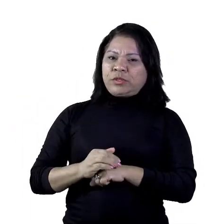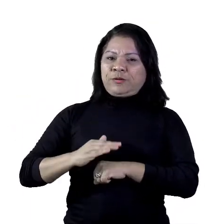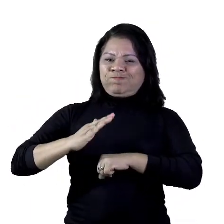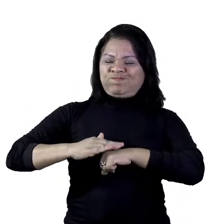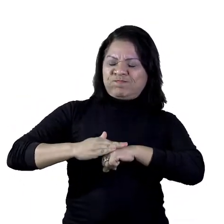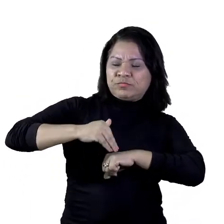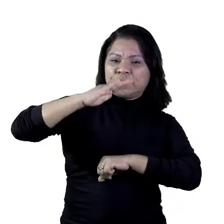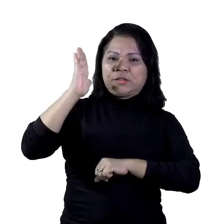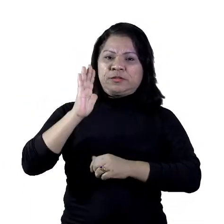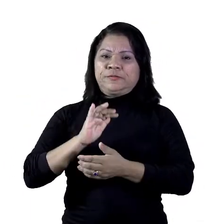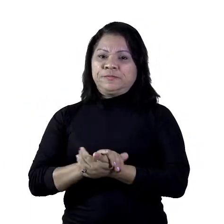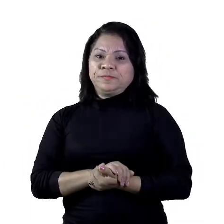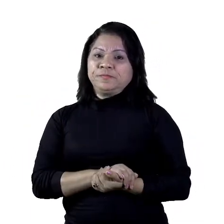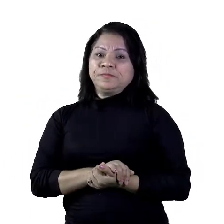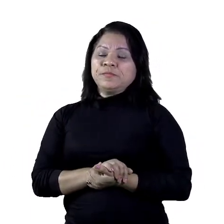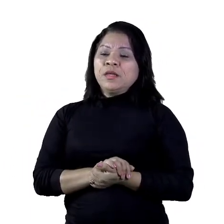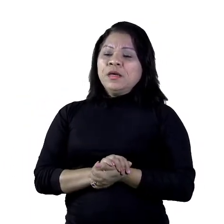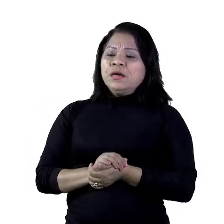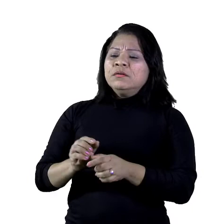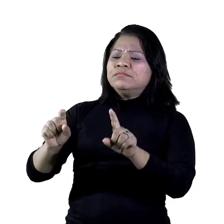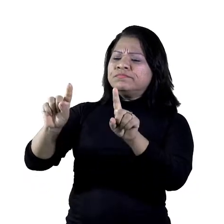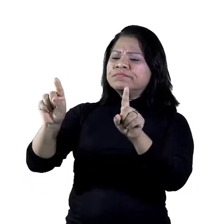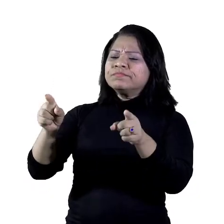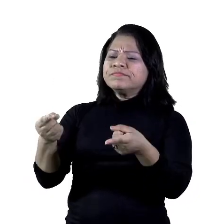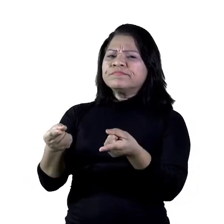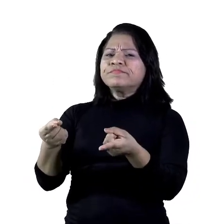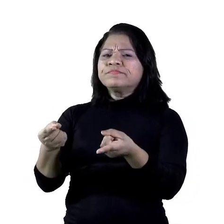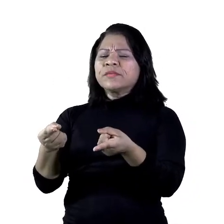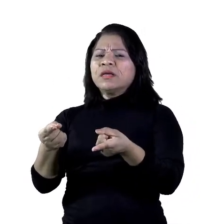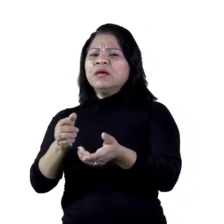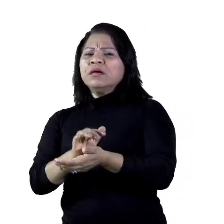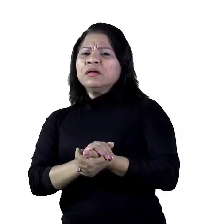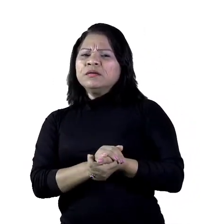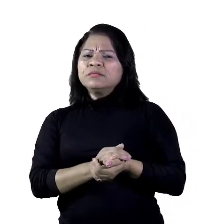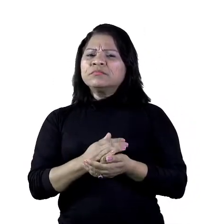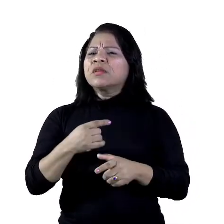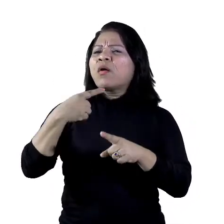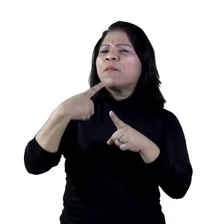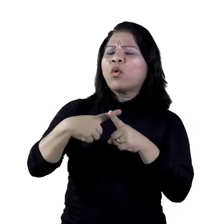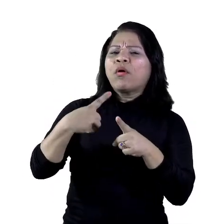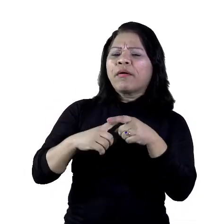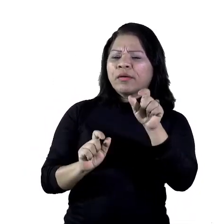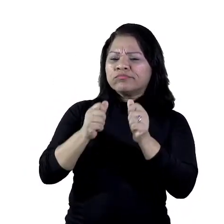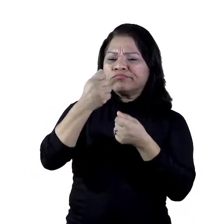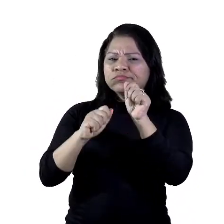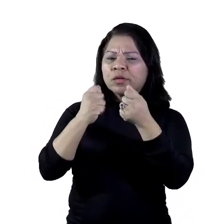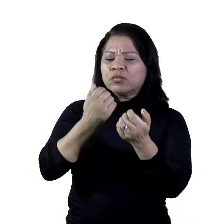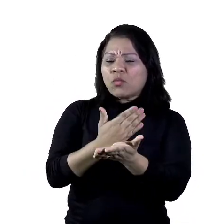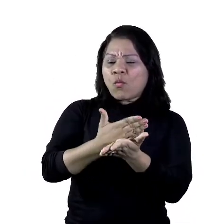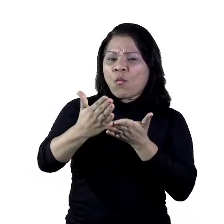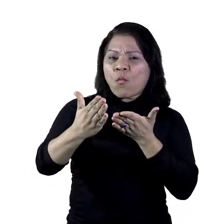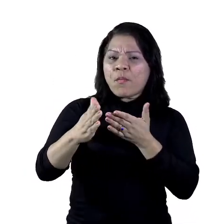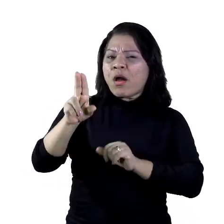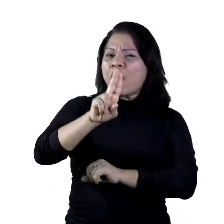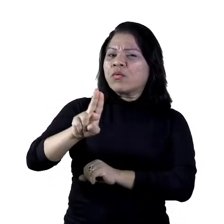termo destacado refere-se ao quê? O que as indústrias passaram a usar cada vez mais? Letra A,